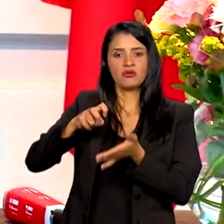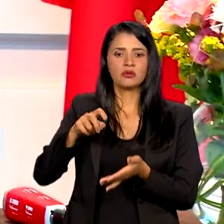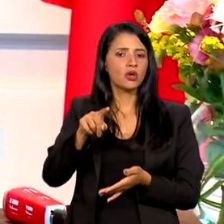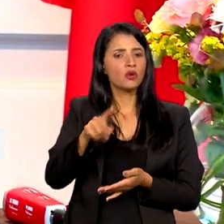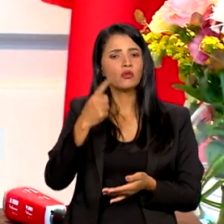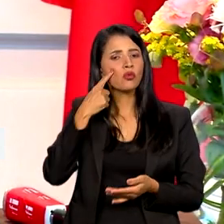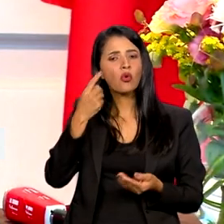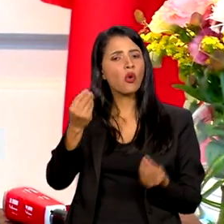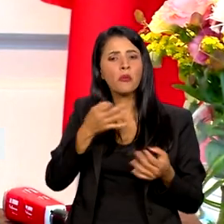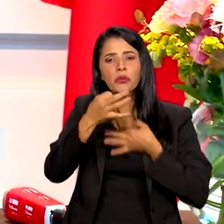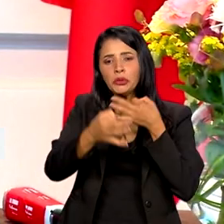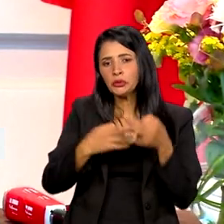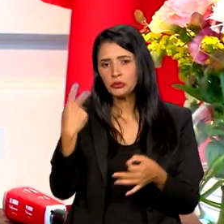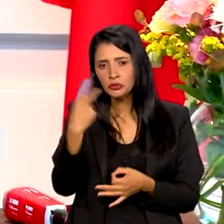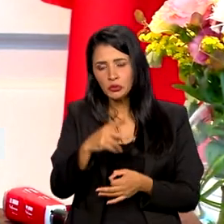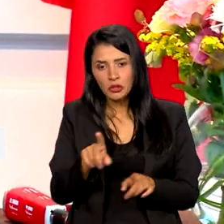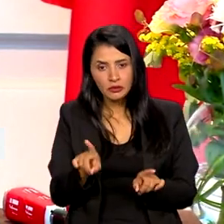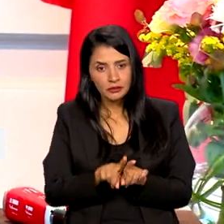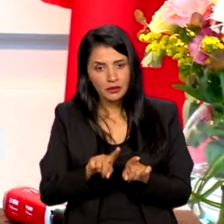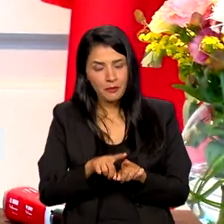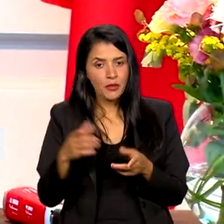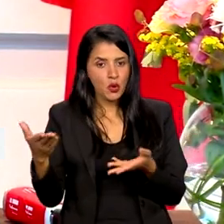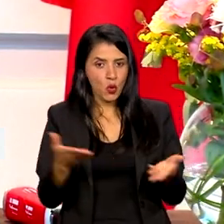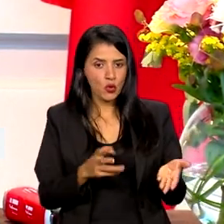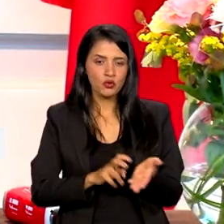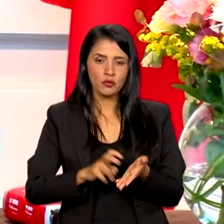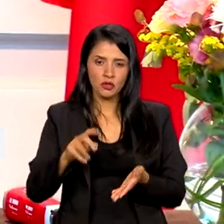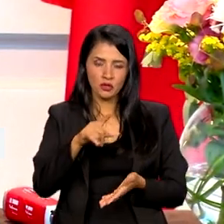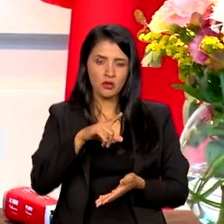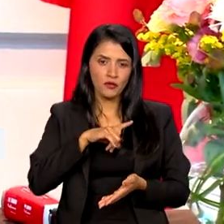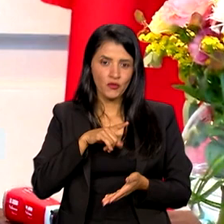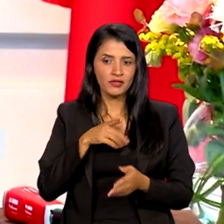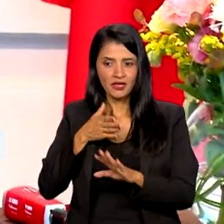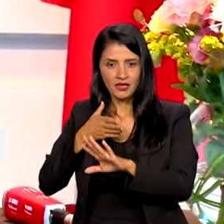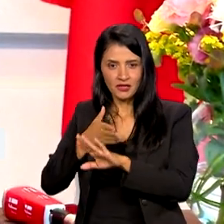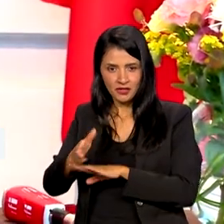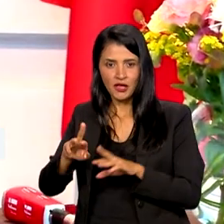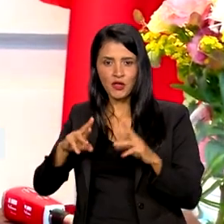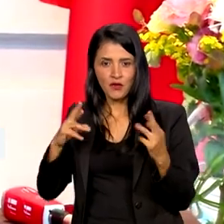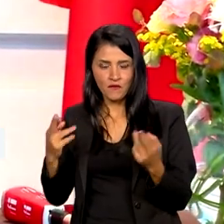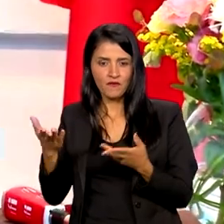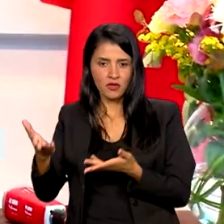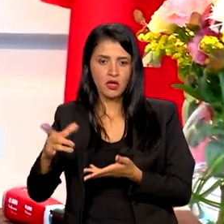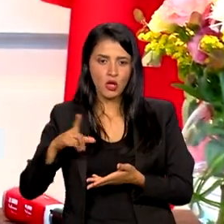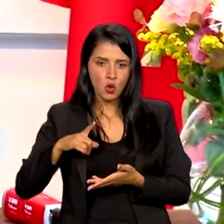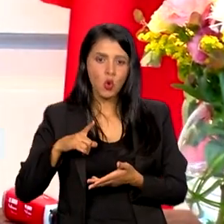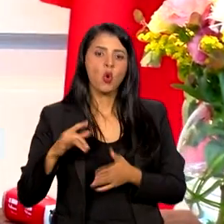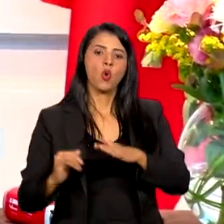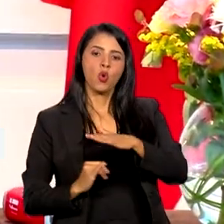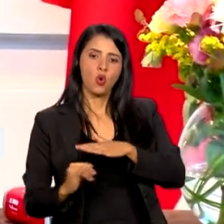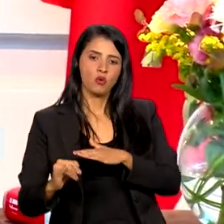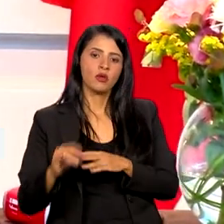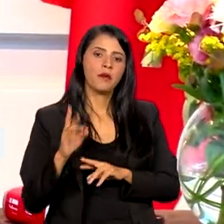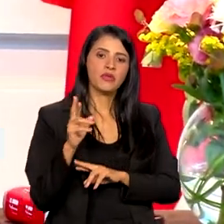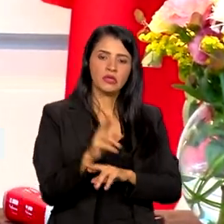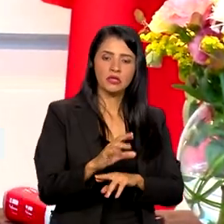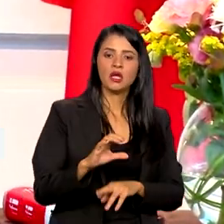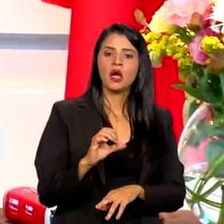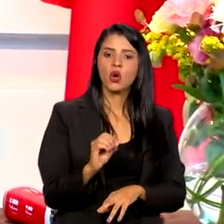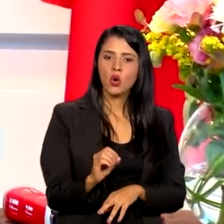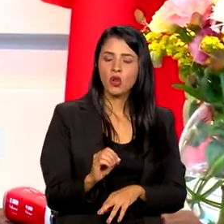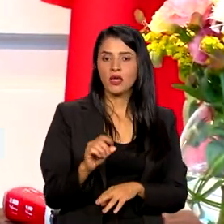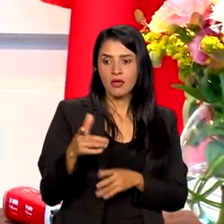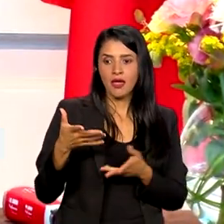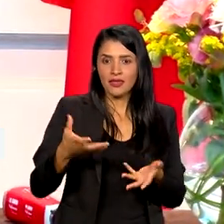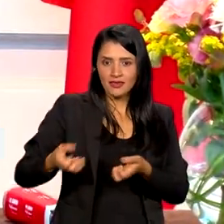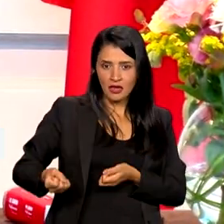Como é que a senhora vê isso? Outra coisa, a senhora esteve hoje pela manhã reunida com entidades que representam, acolhem brasileiros aqui